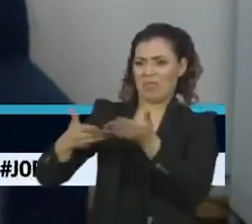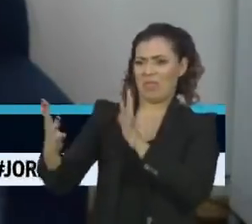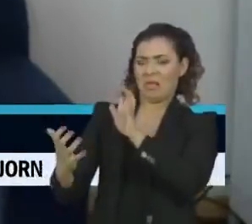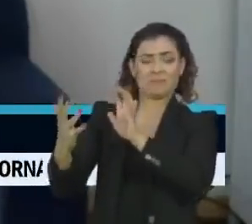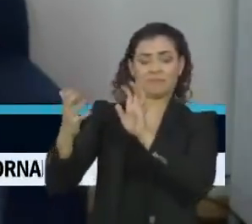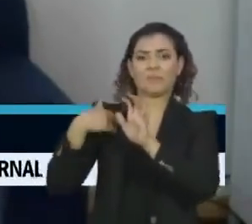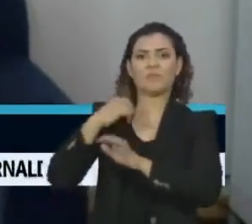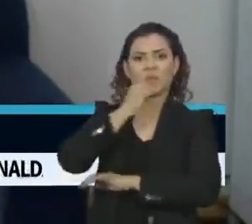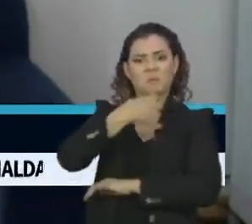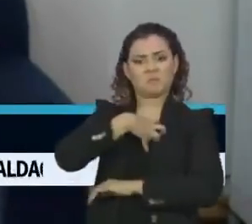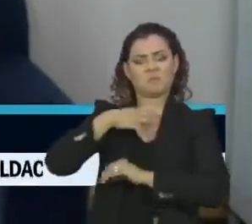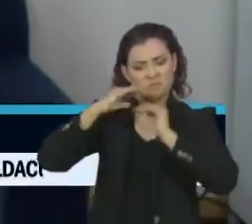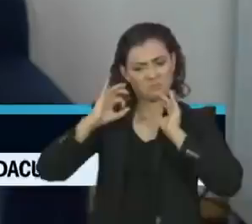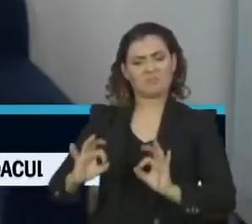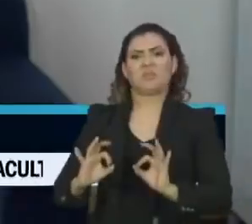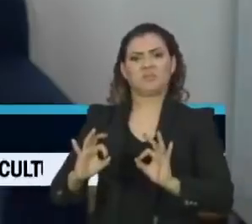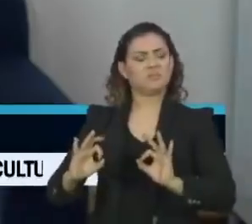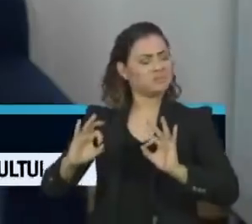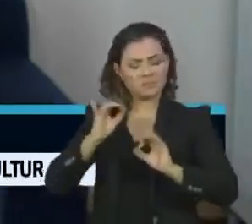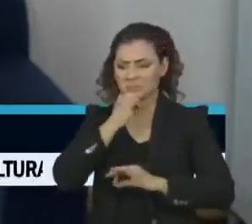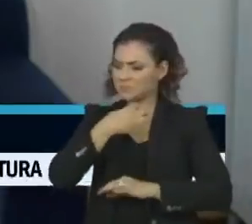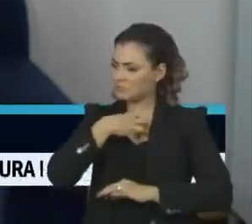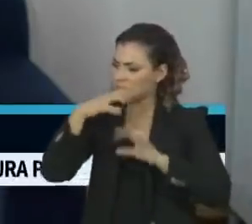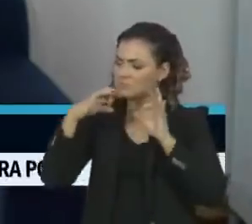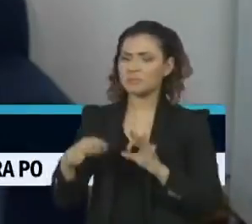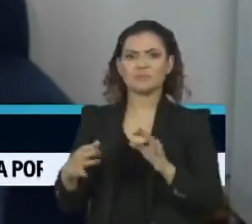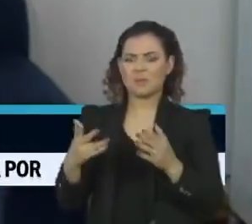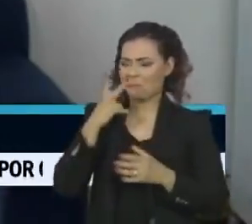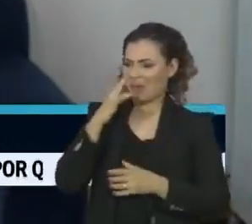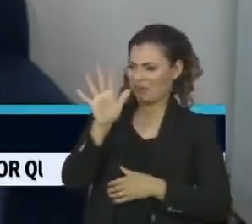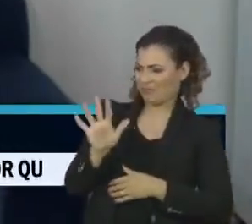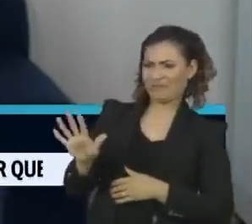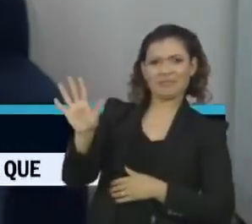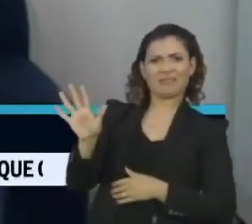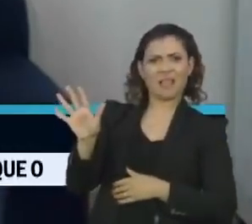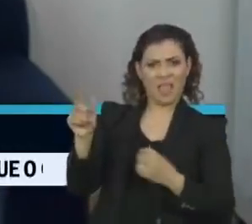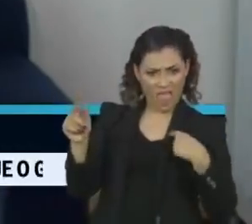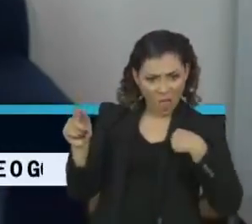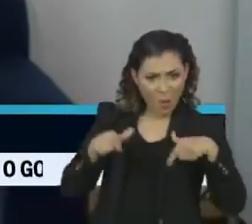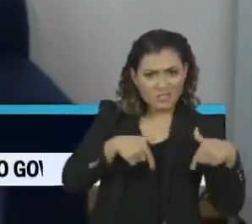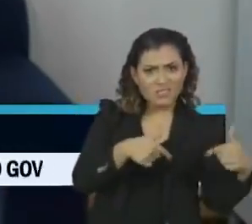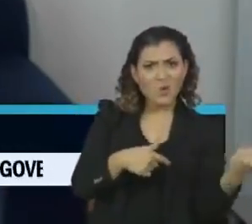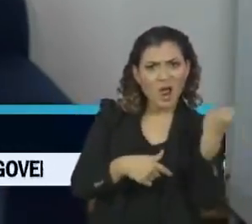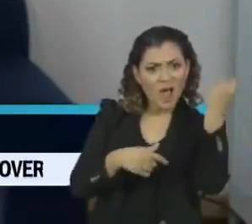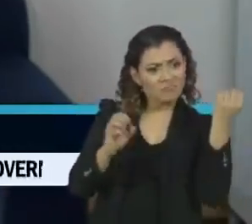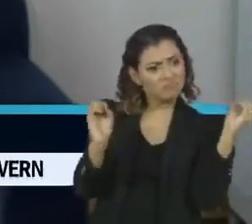Eu fiquei decepcionado, porque, a meu ver, nada de grave eu fiz.